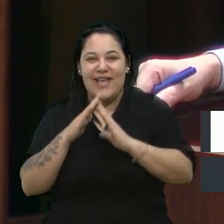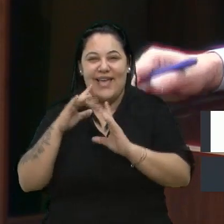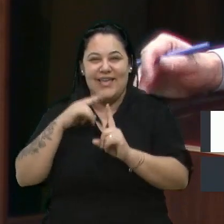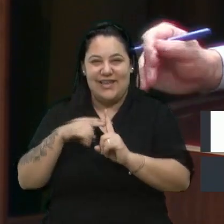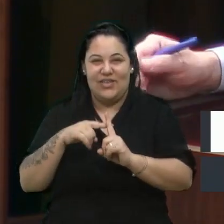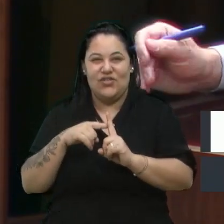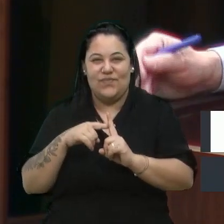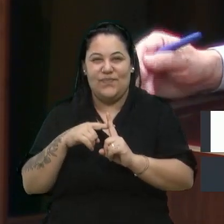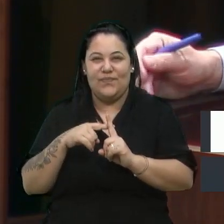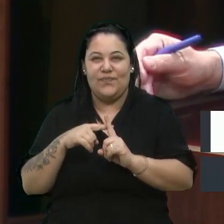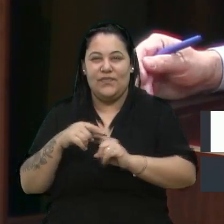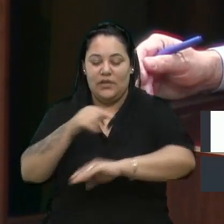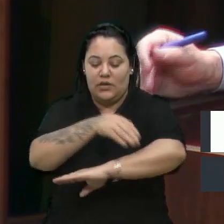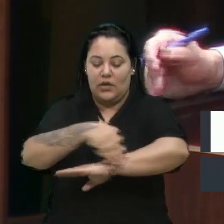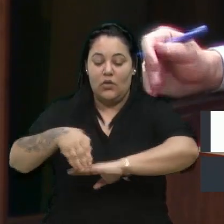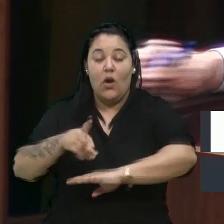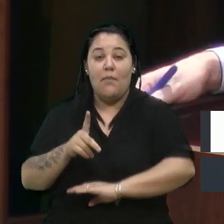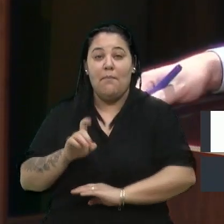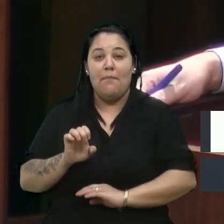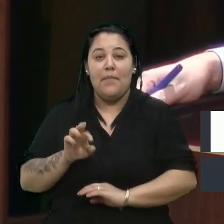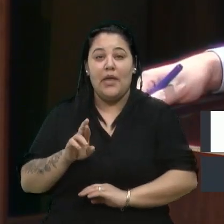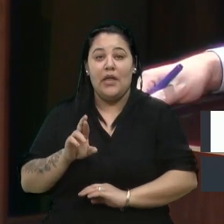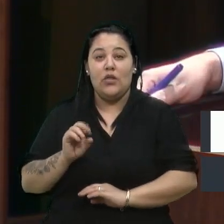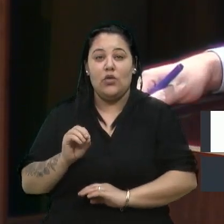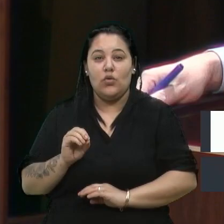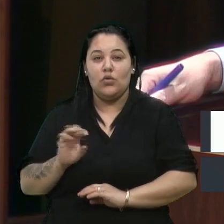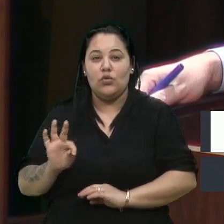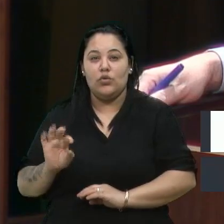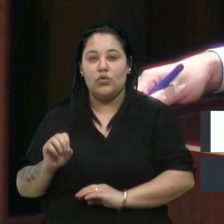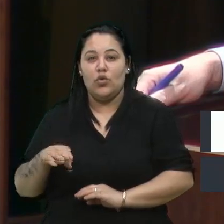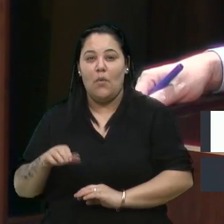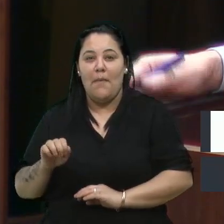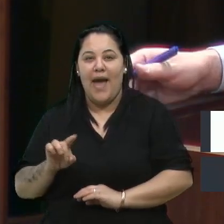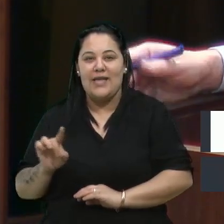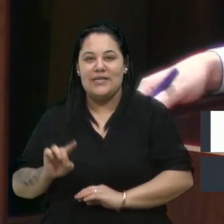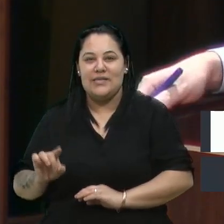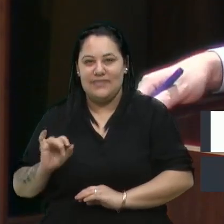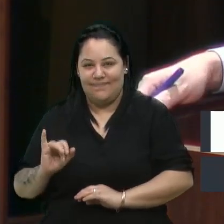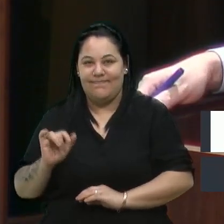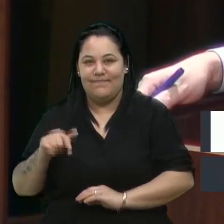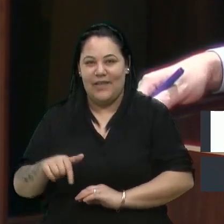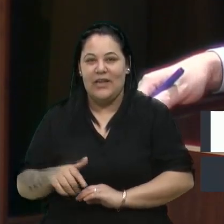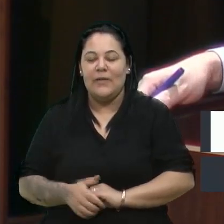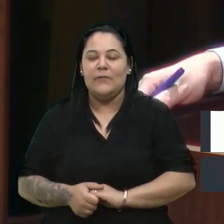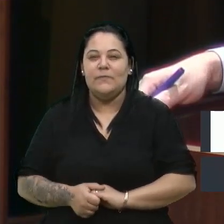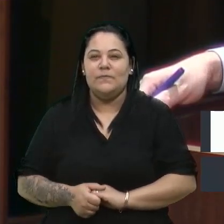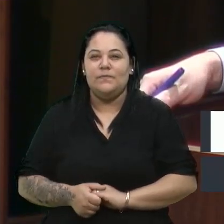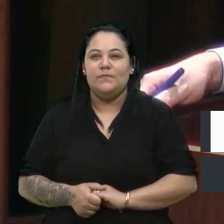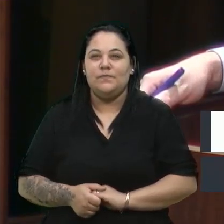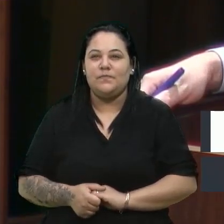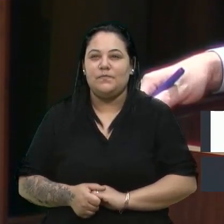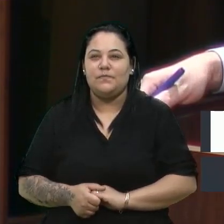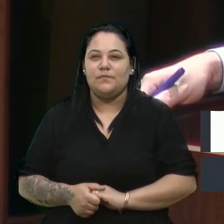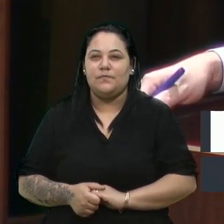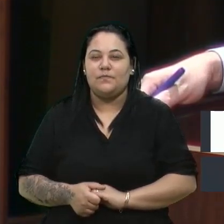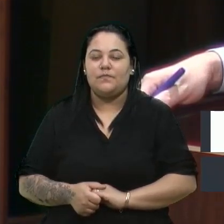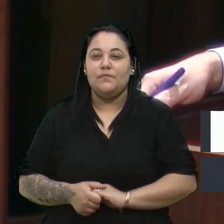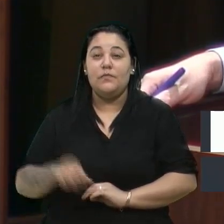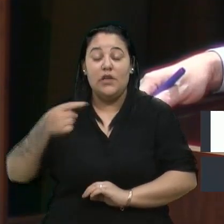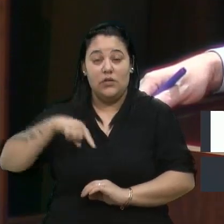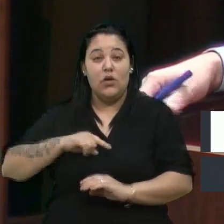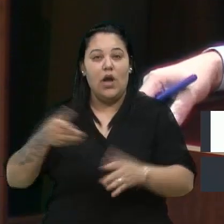Redentor, na rua Pedro Tomasi, com a Sarmento Leite. E nós, agora,